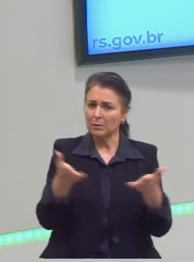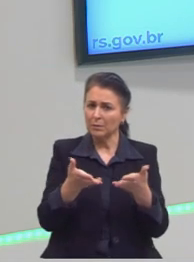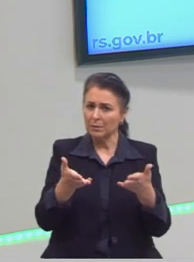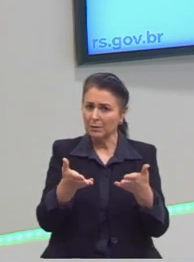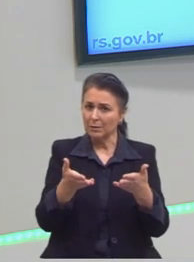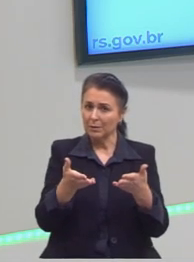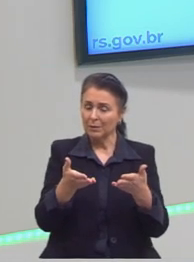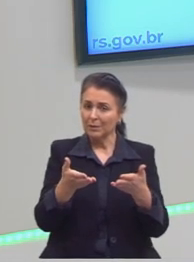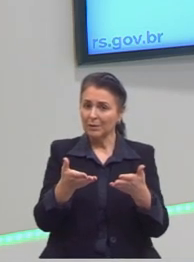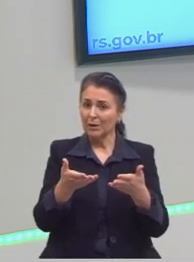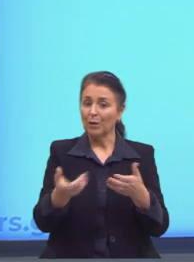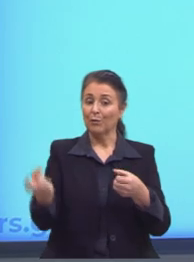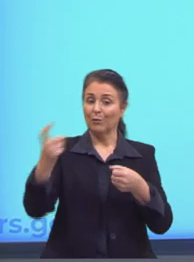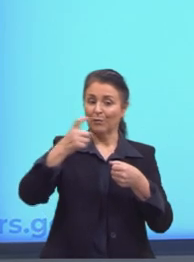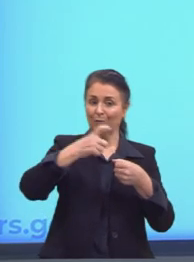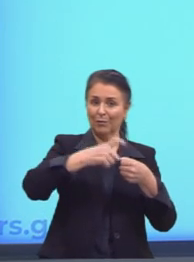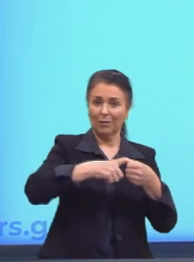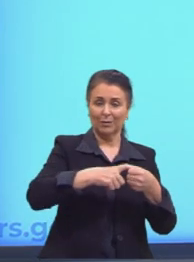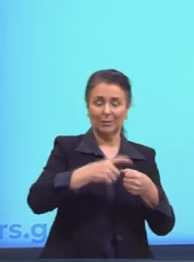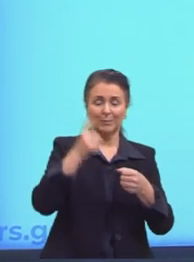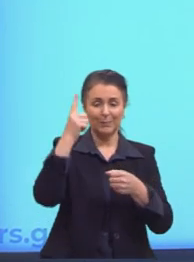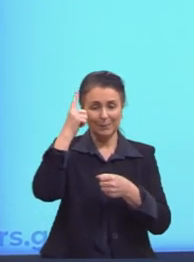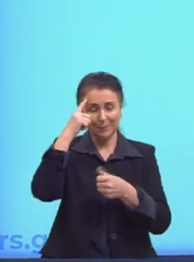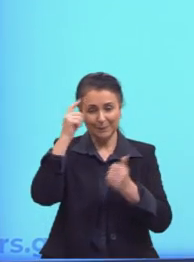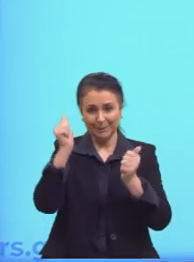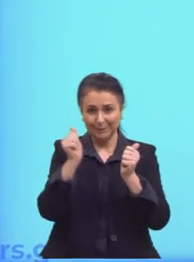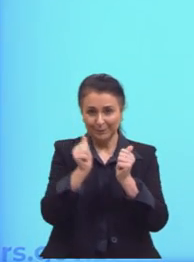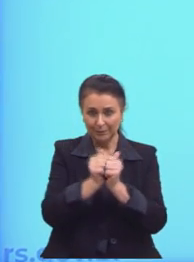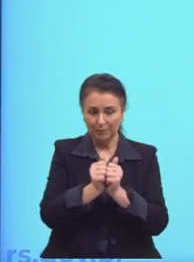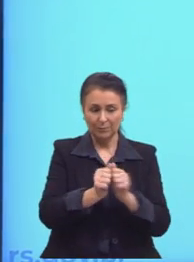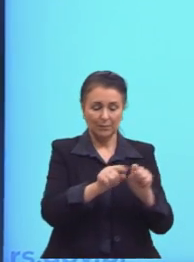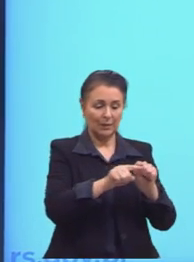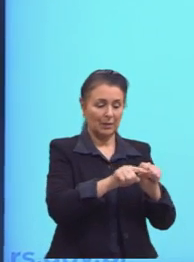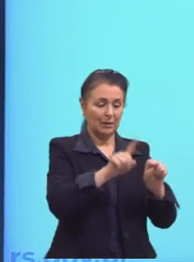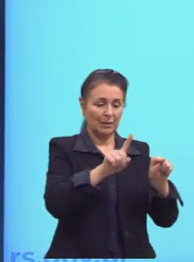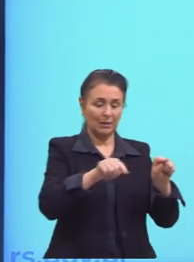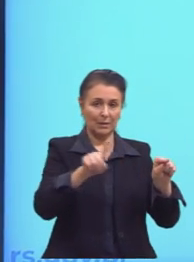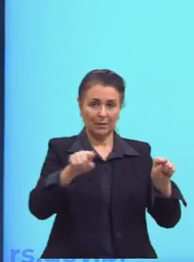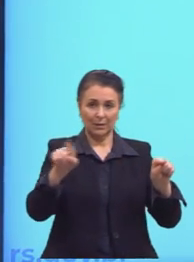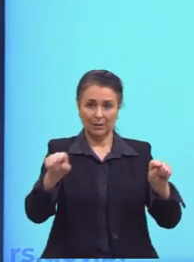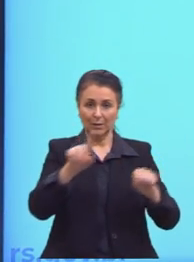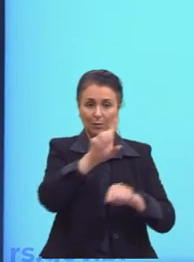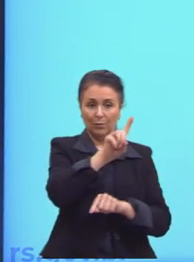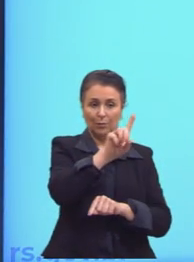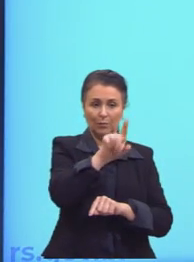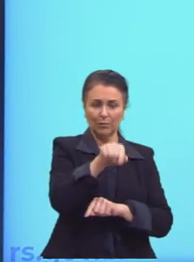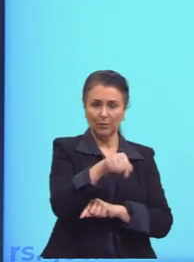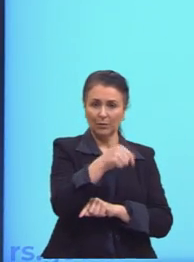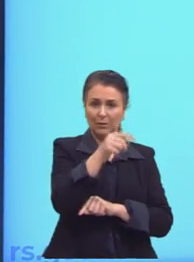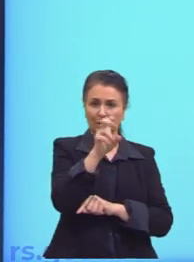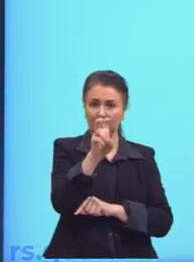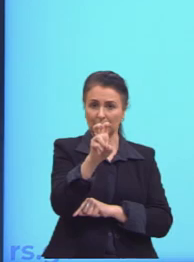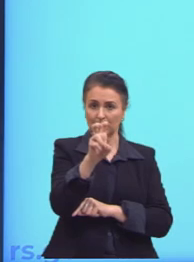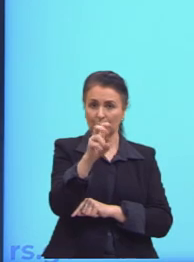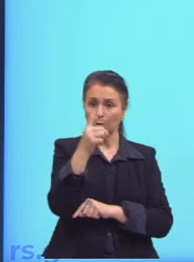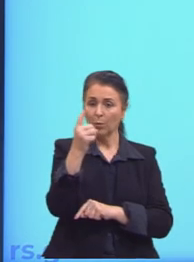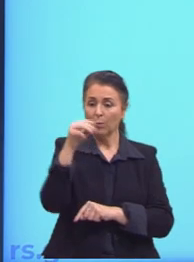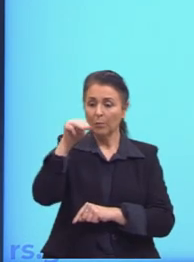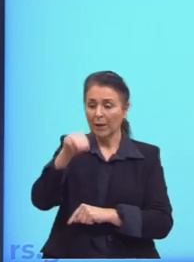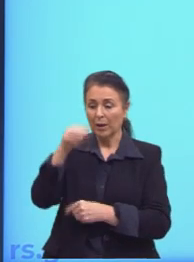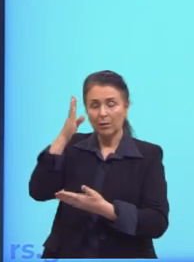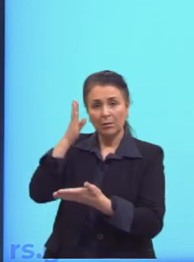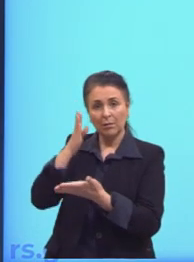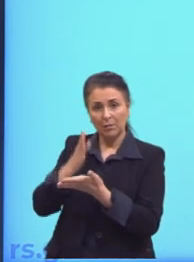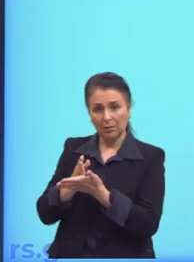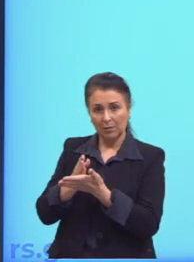Eu voltei aqui para a gente pensar o seguinte. Bom, a variação, ela foi de 1,5, um metro e meio. Então,